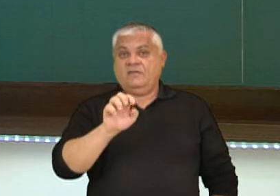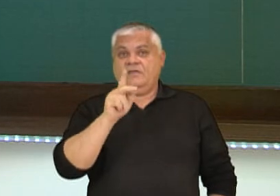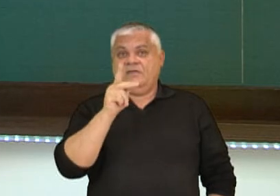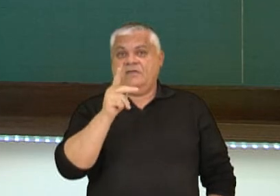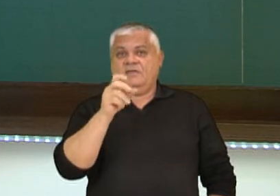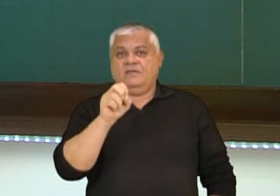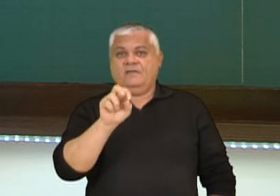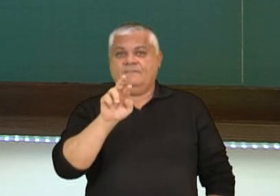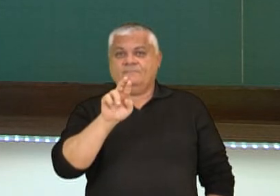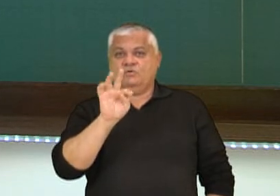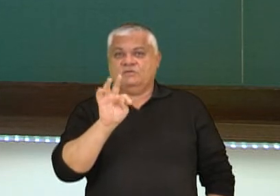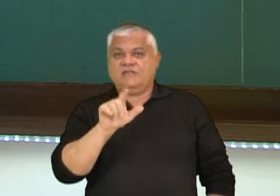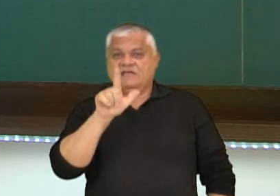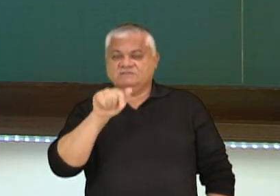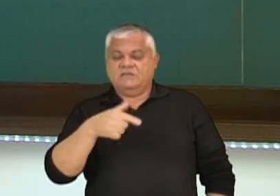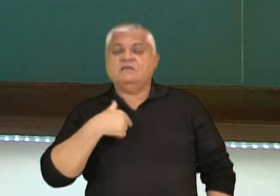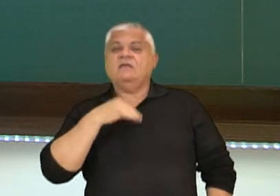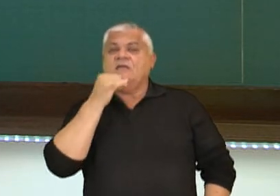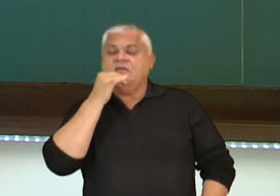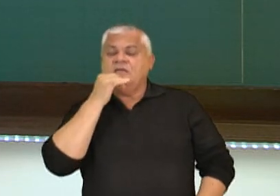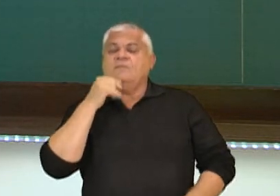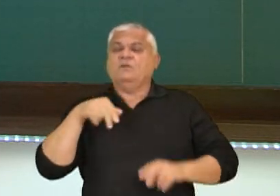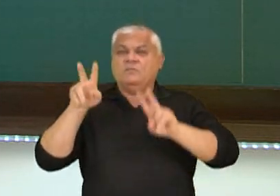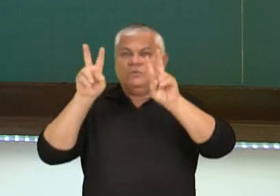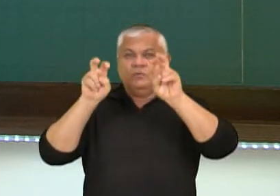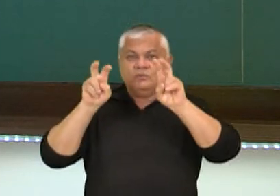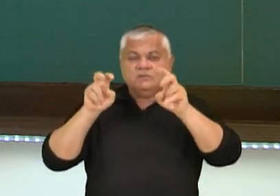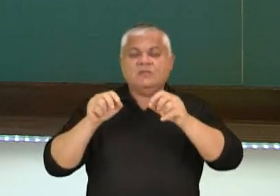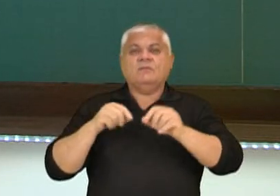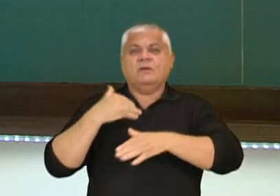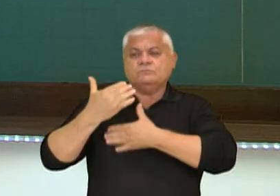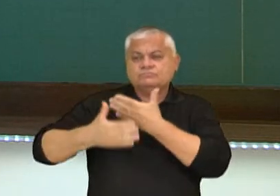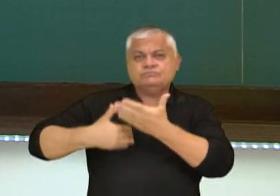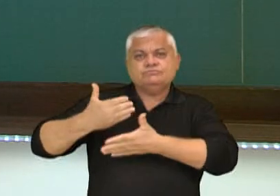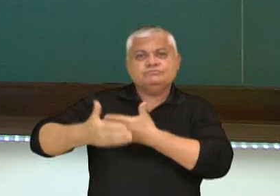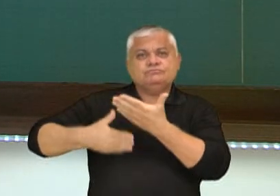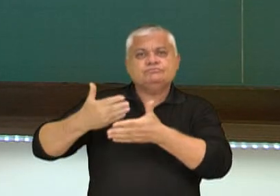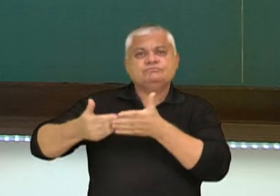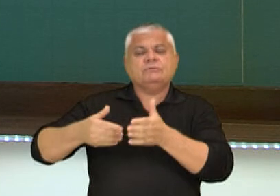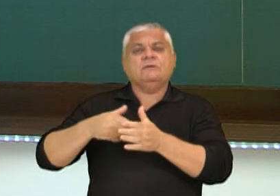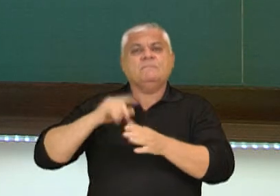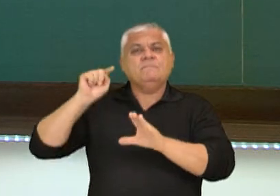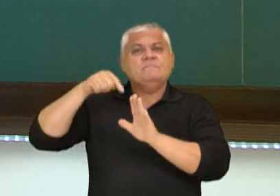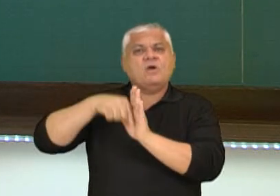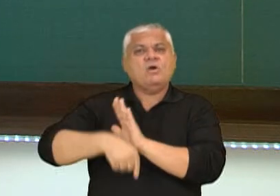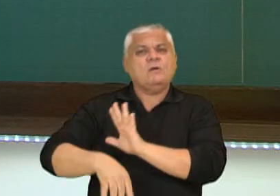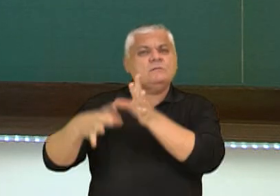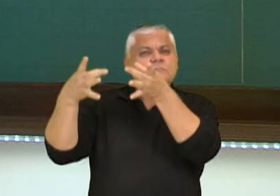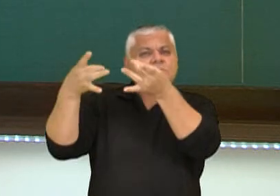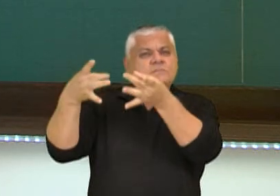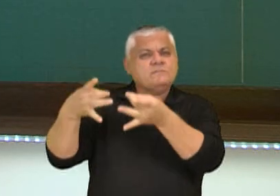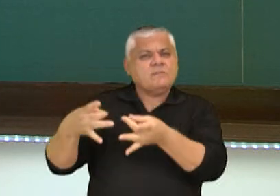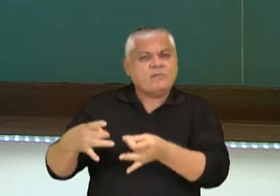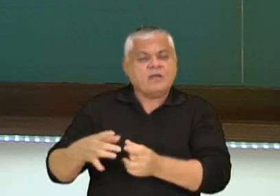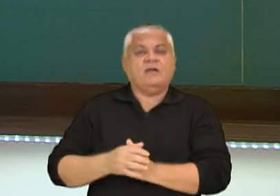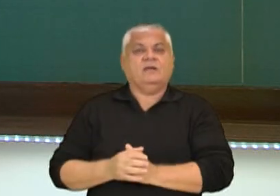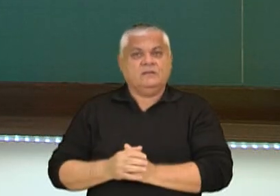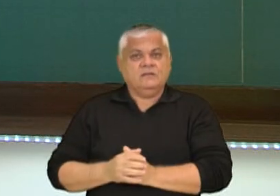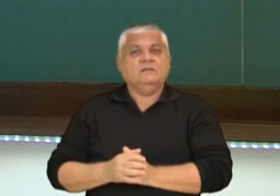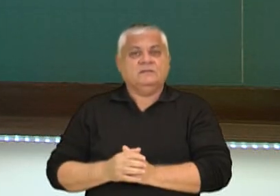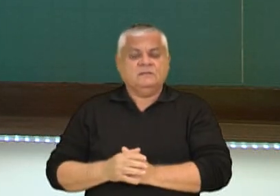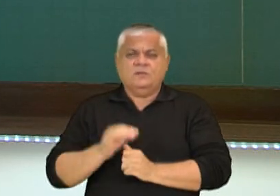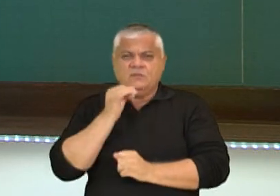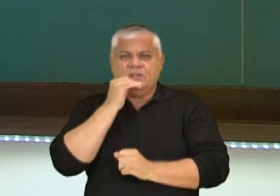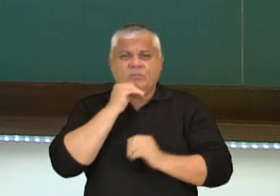vincula esse fato, assunto ou tema, desenvolvido de forma mais o que? Aprofundada. Veja, o cavalo caiu, não precisa